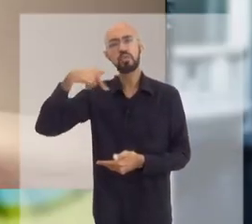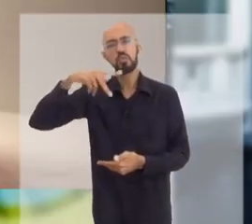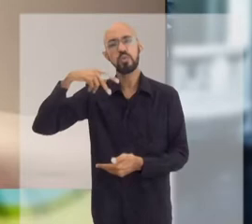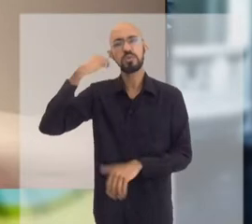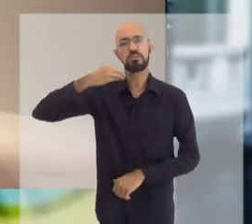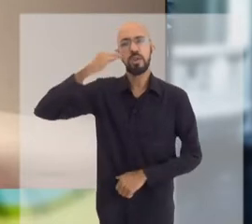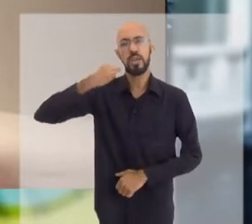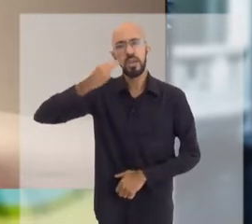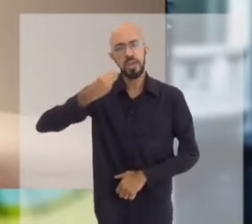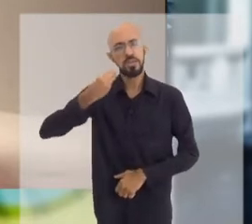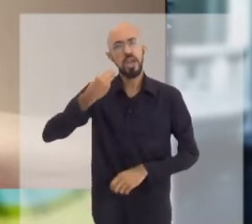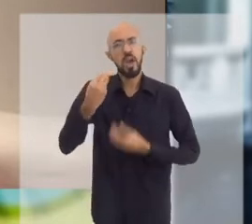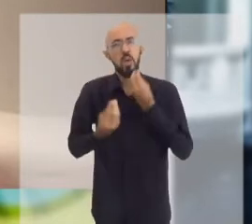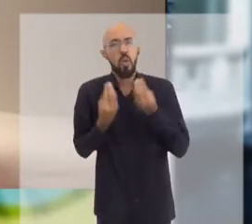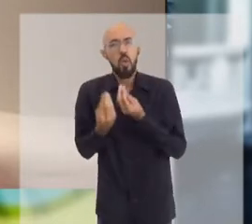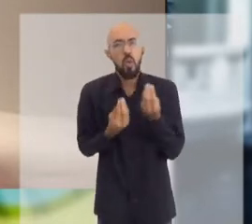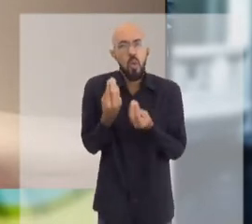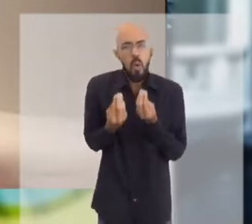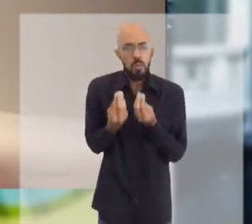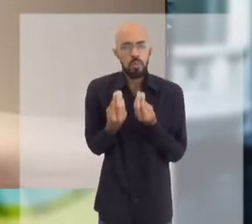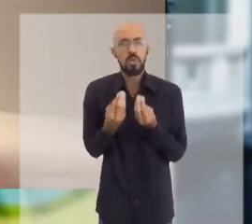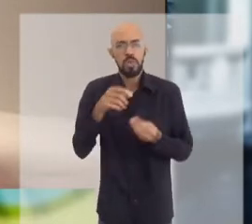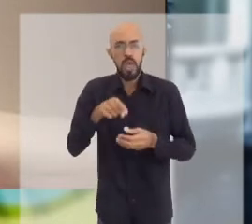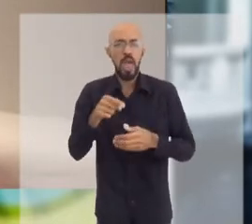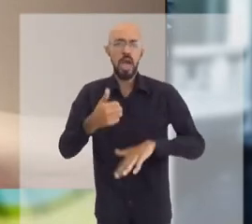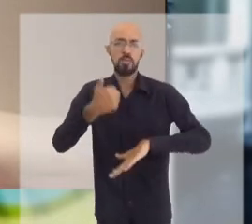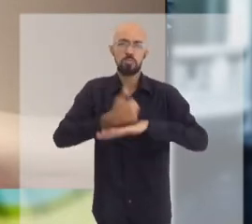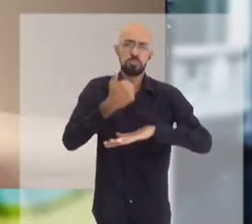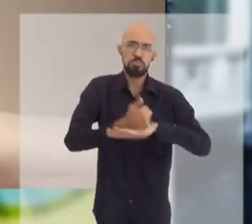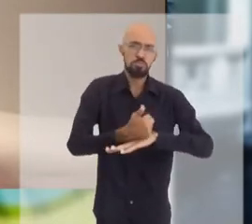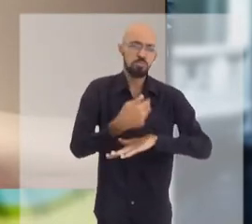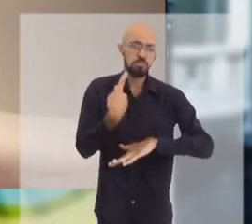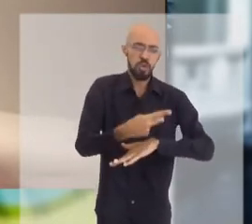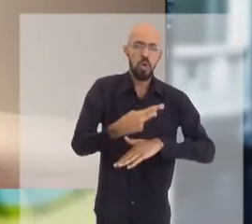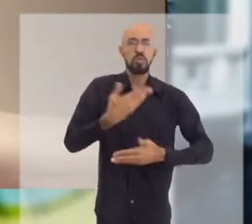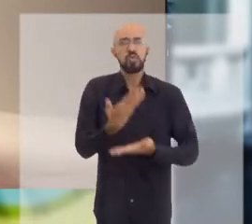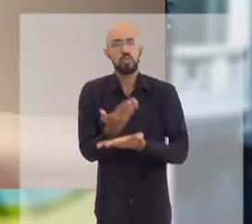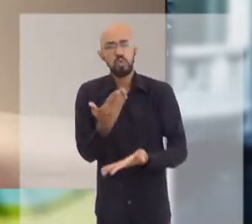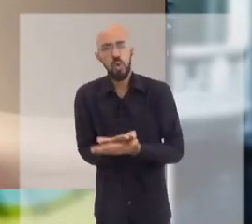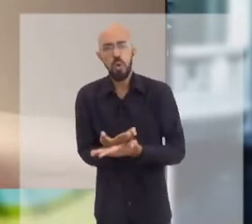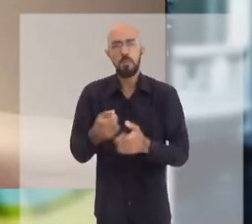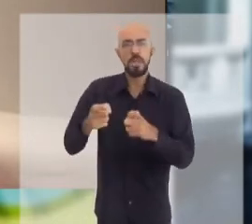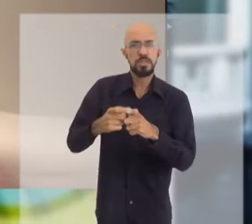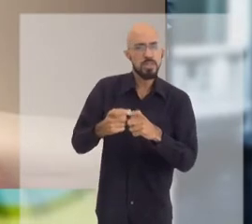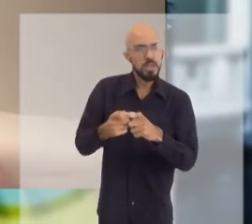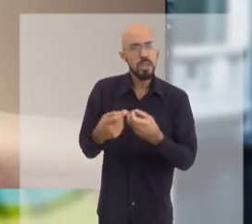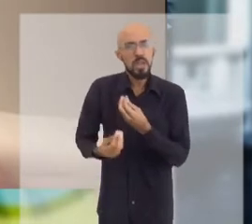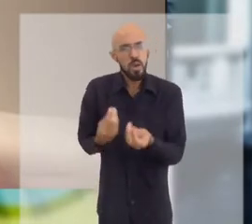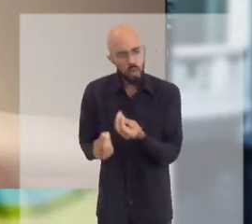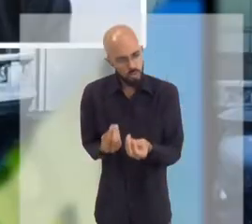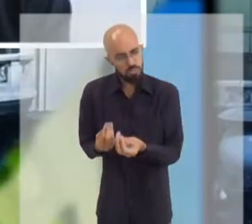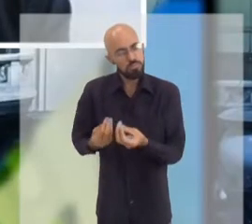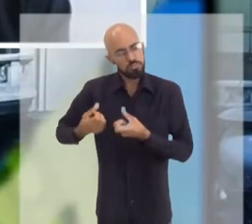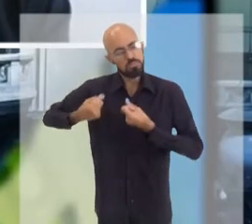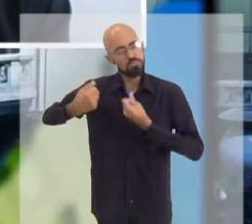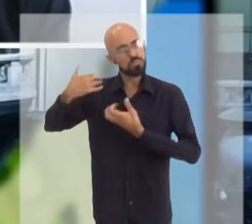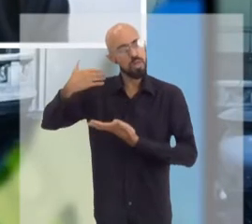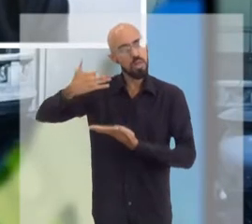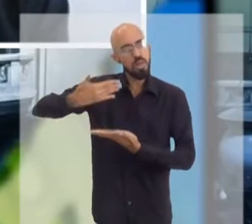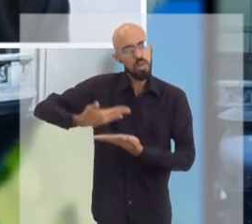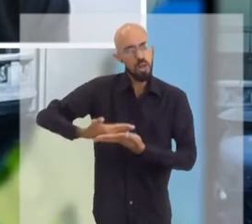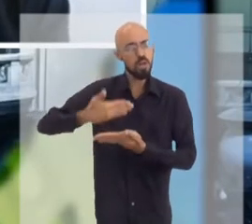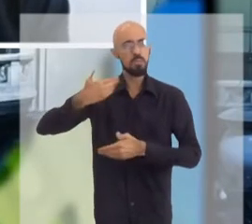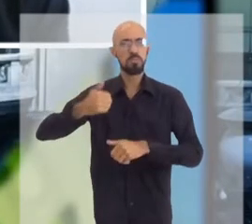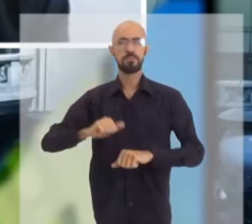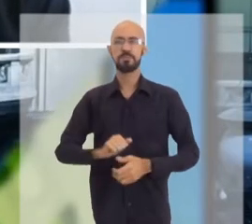como que foi o senhor chegar a esse carro que o senhor tem hoje, o senhor estudou medicina, e como é que foi a sua passagem pela área